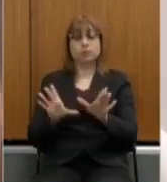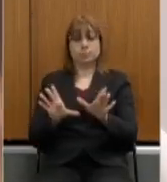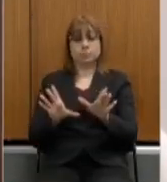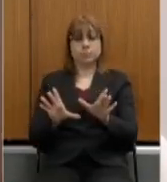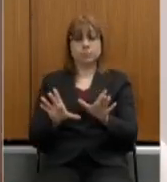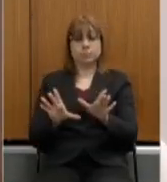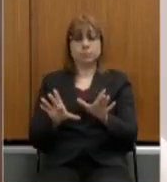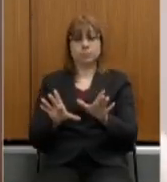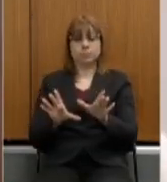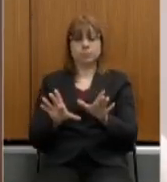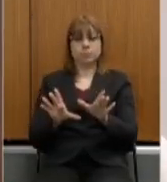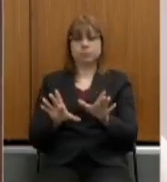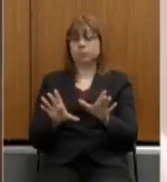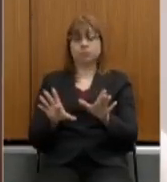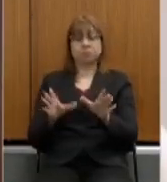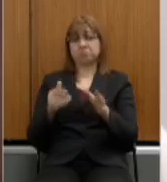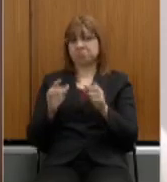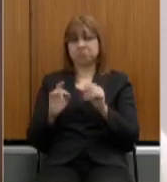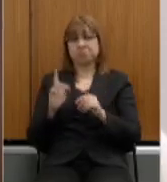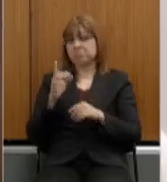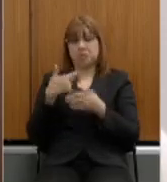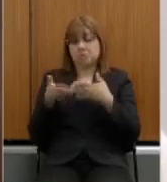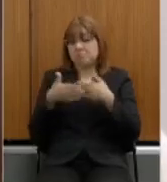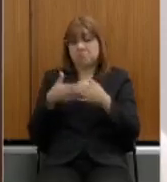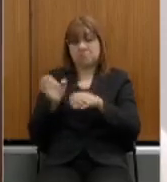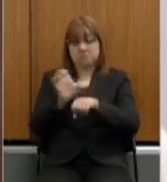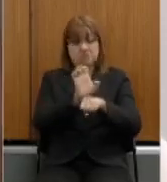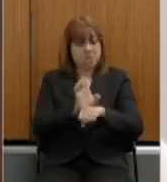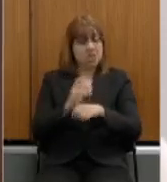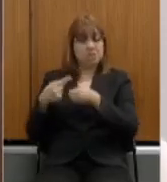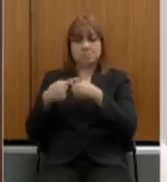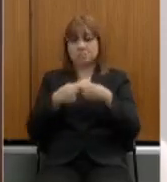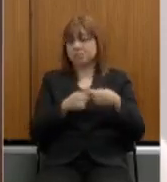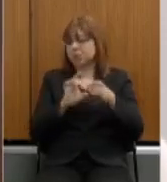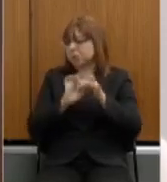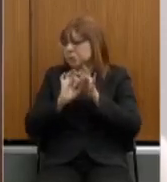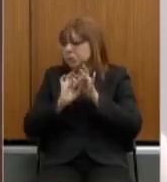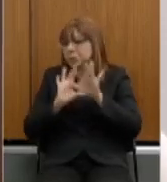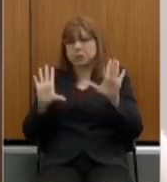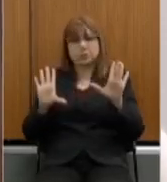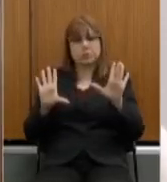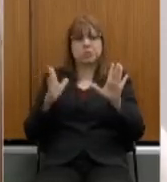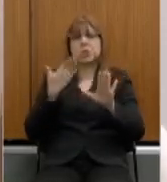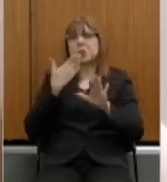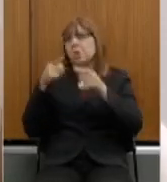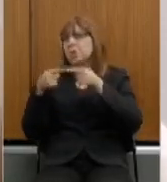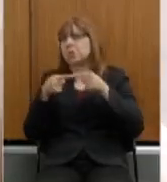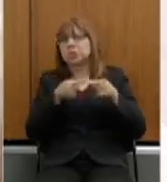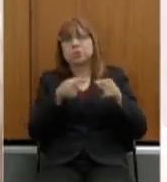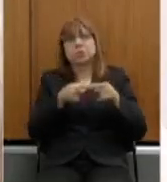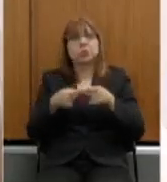irrestrita. Os estados e municípios poderiam escolher quaisquer carreiras, quaisquer